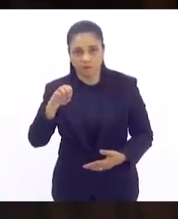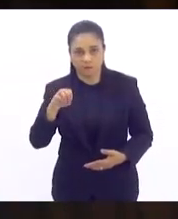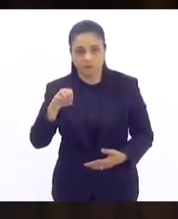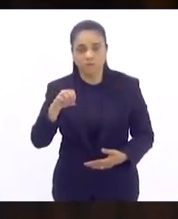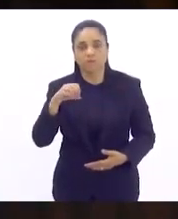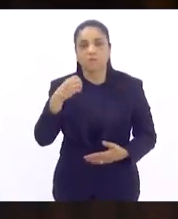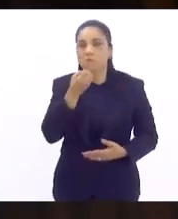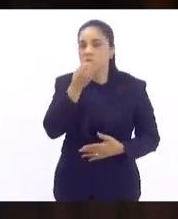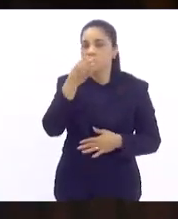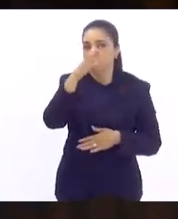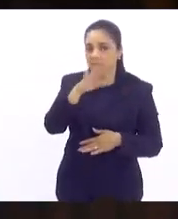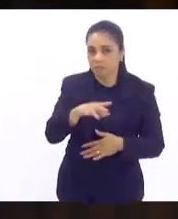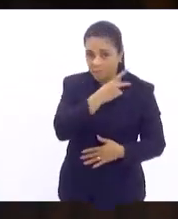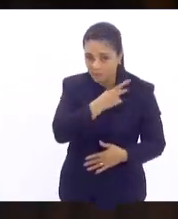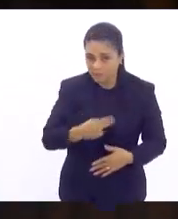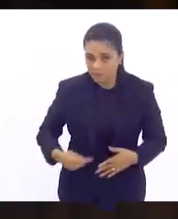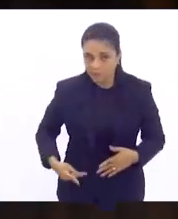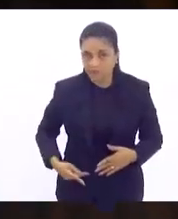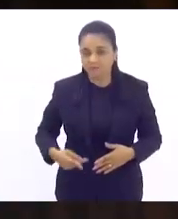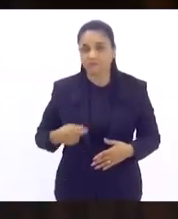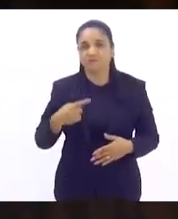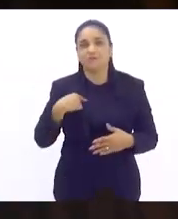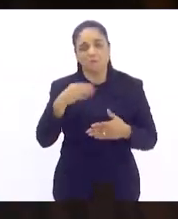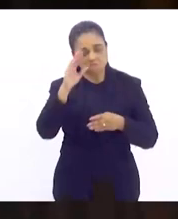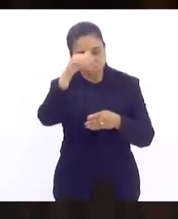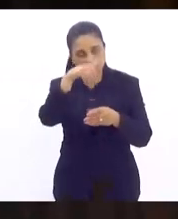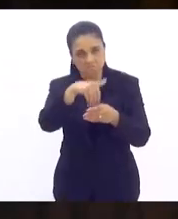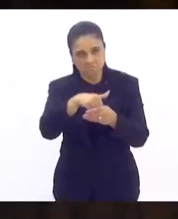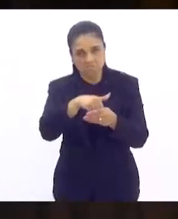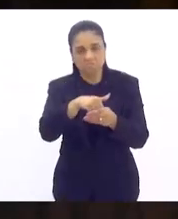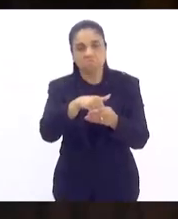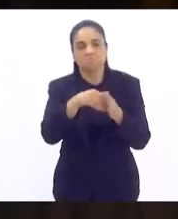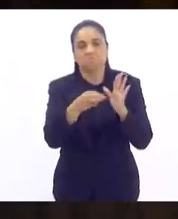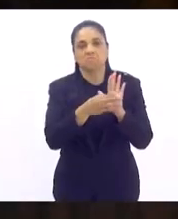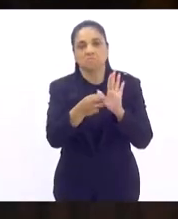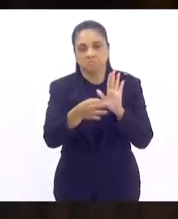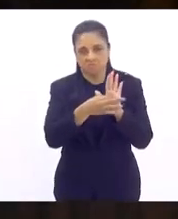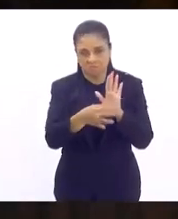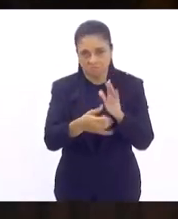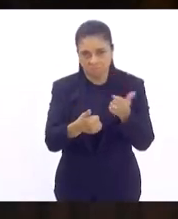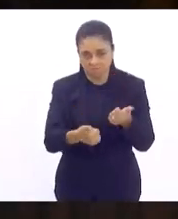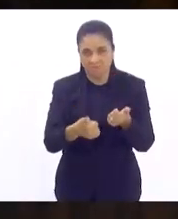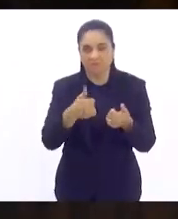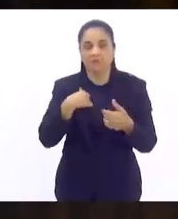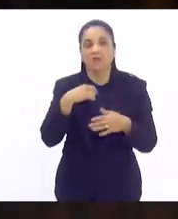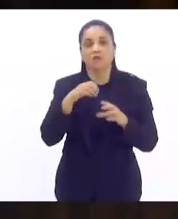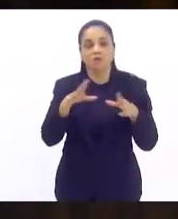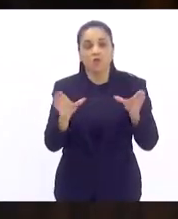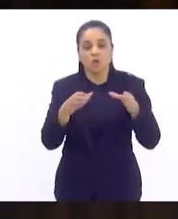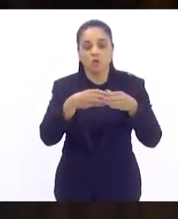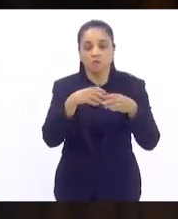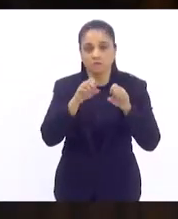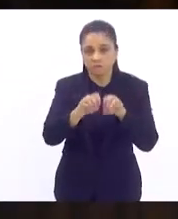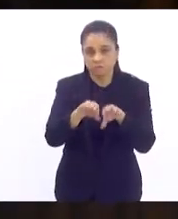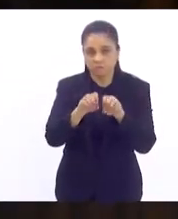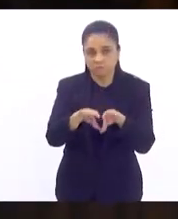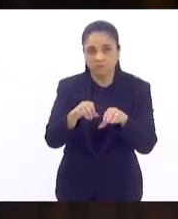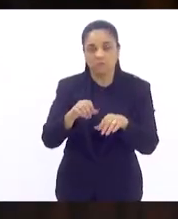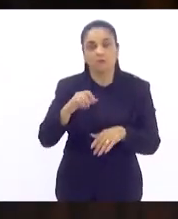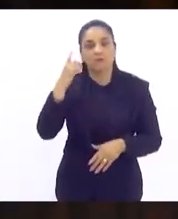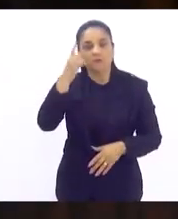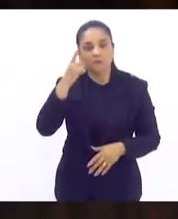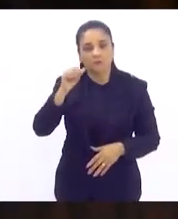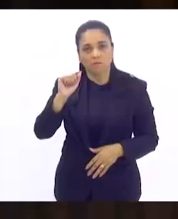Boa tarde, presidente. O vaforável. Pela Comissão de Educação, deputado Alain